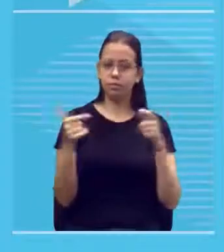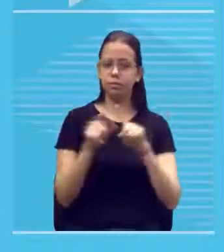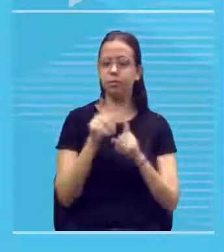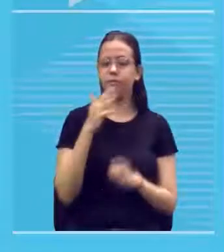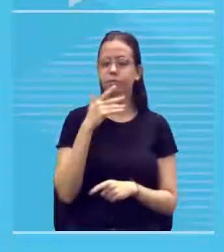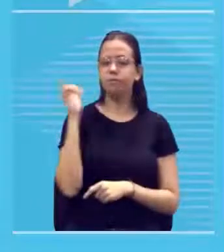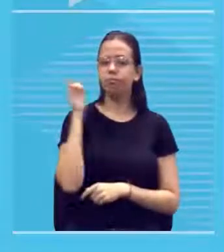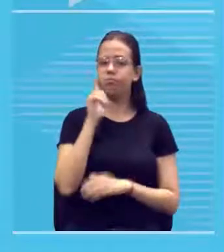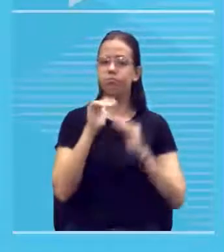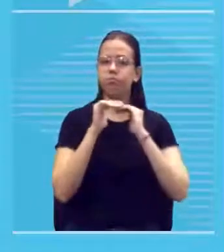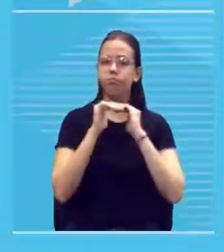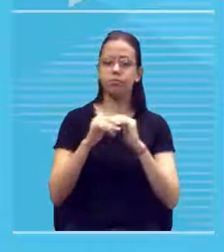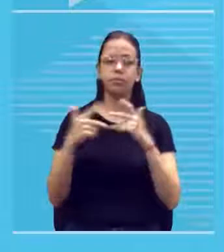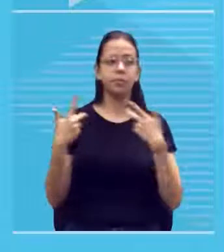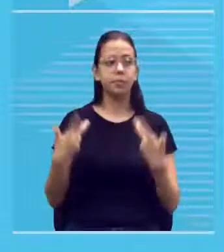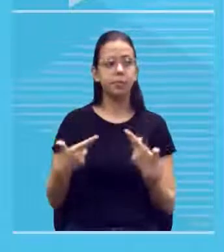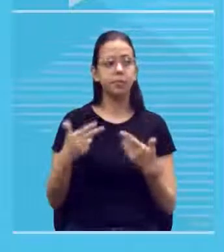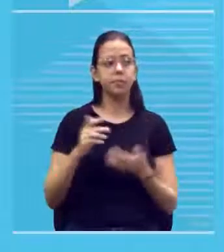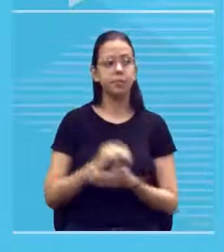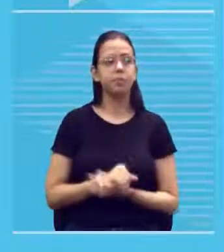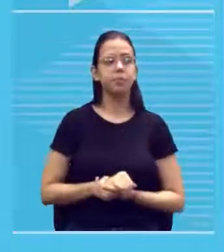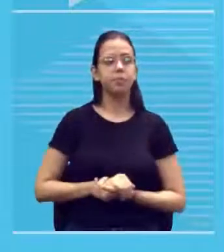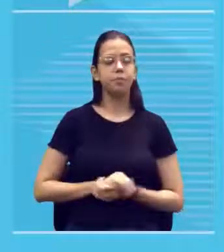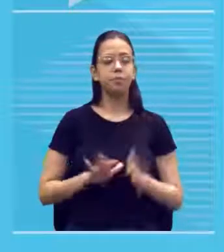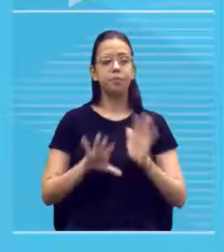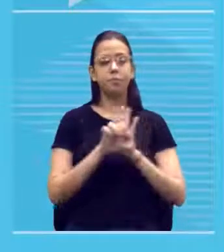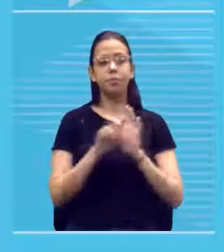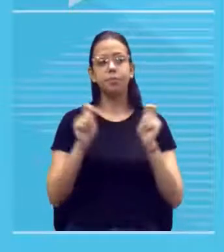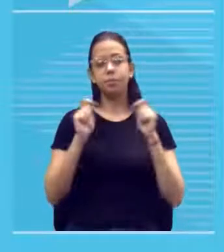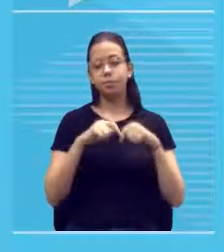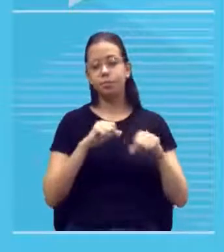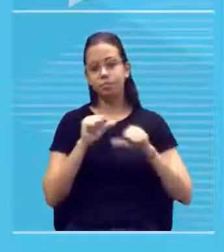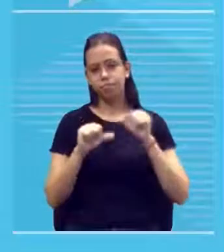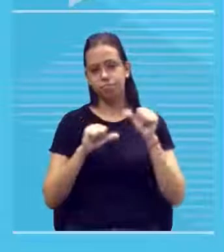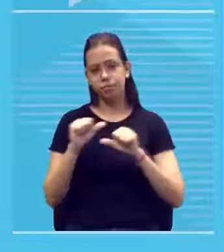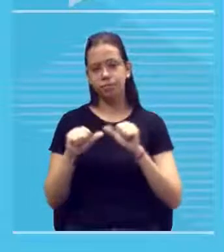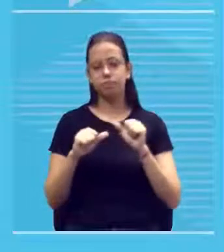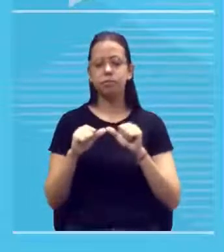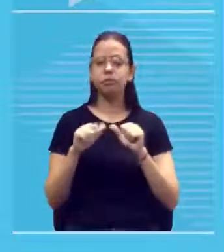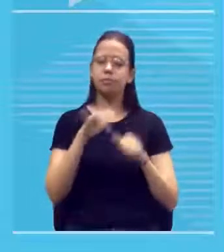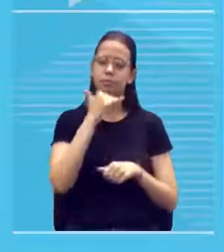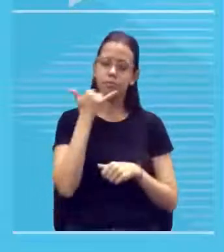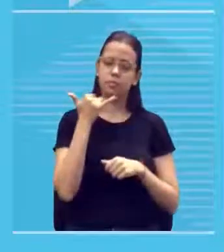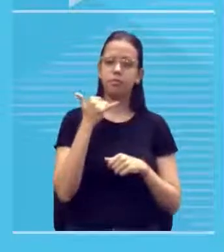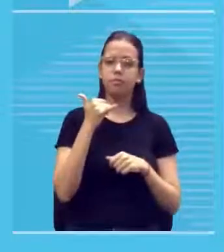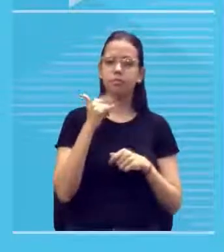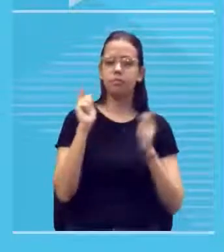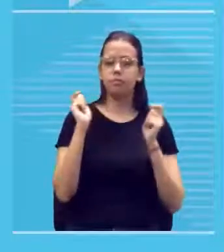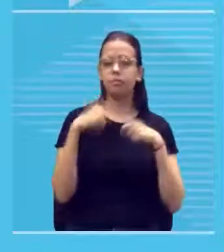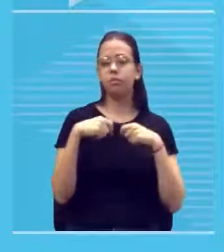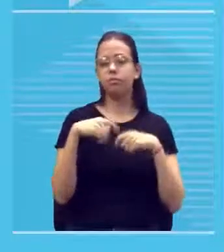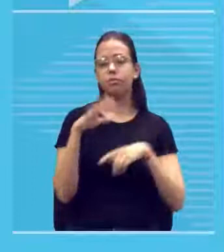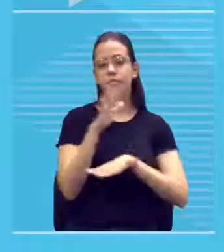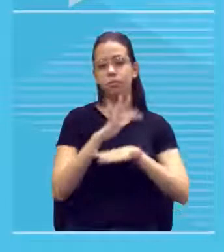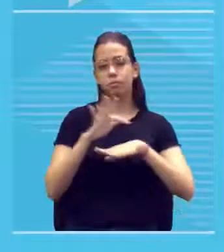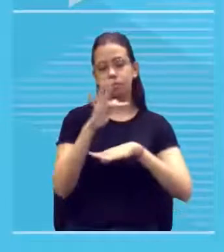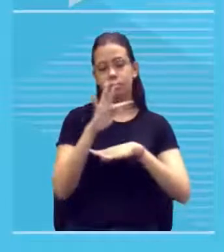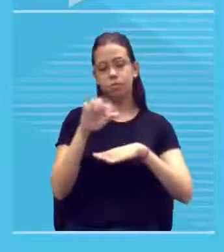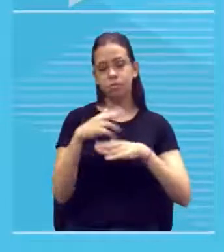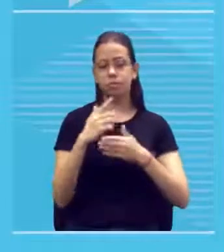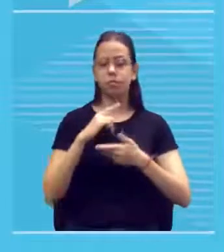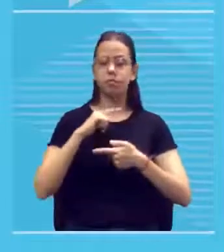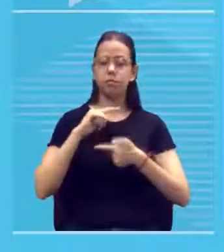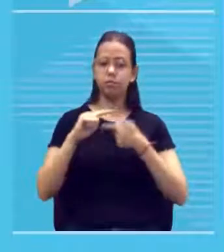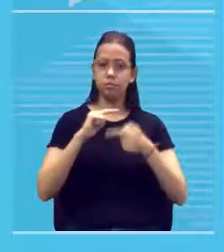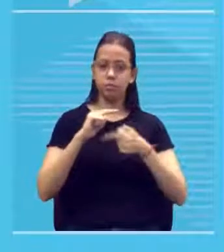universalização o próprio abstracionismo ele pode variar entre abstracionismo formal ou geométrico